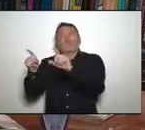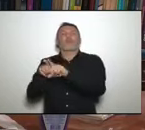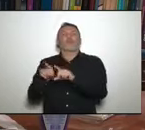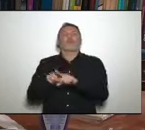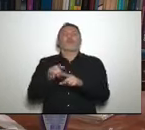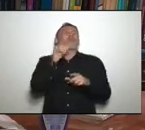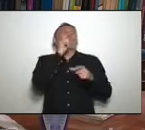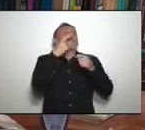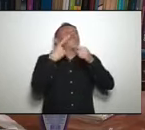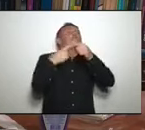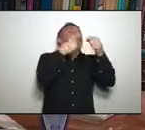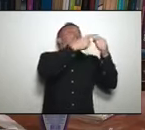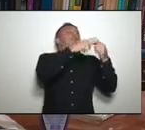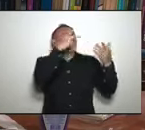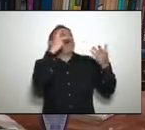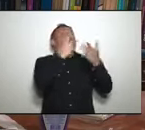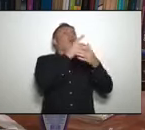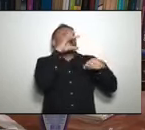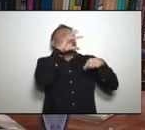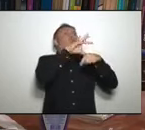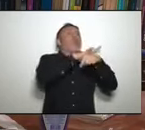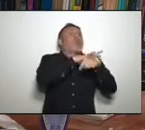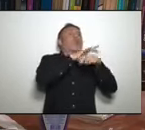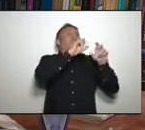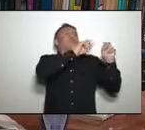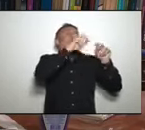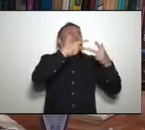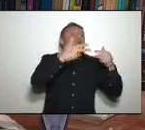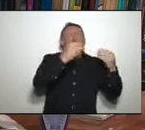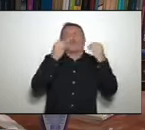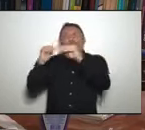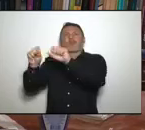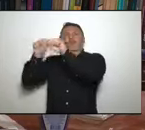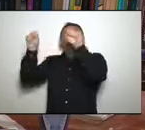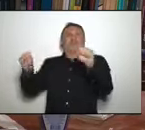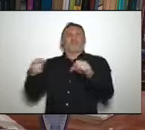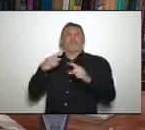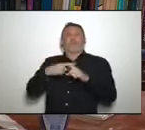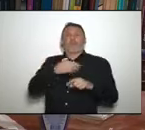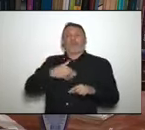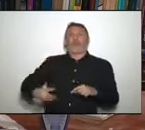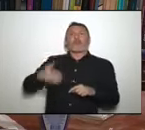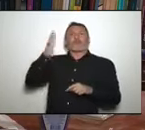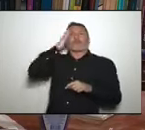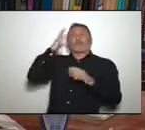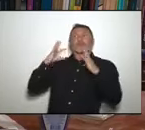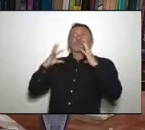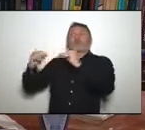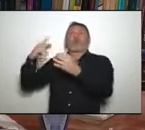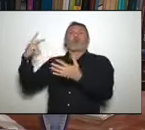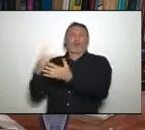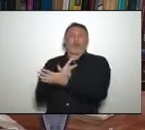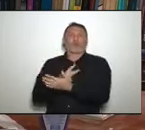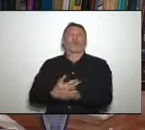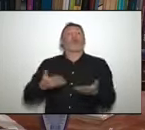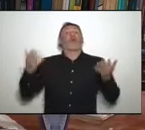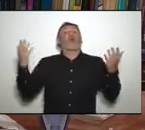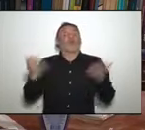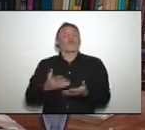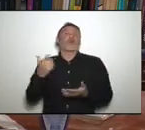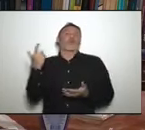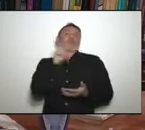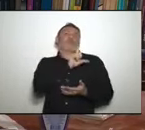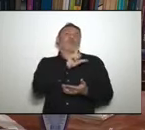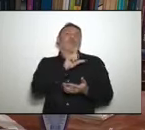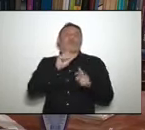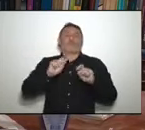todos os dados. E hoje, nós conseguimos consolidar os dados todos e colocamos o painel Covid no